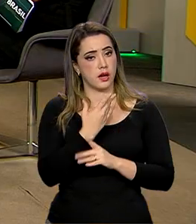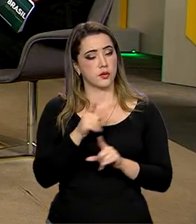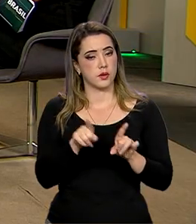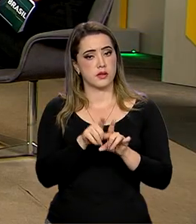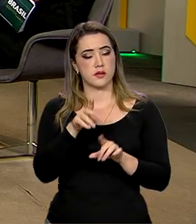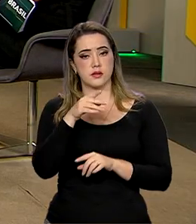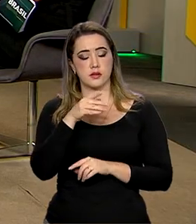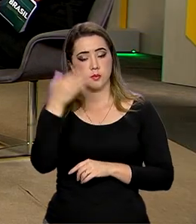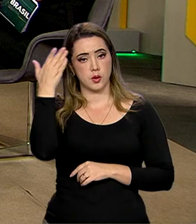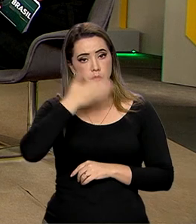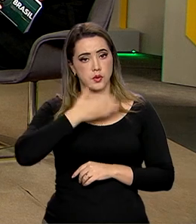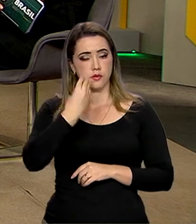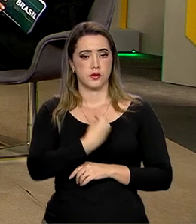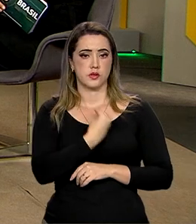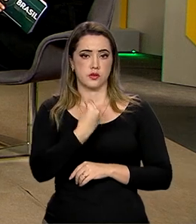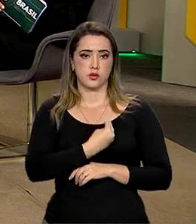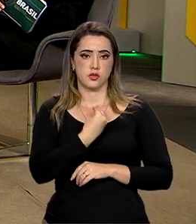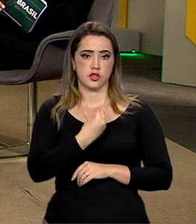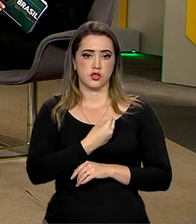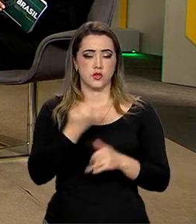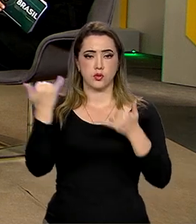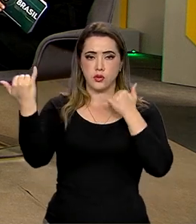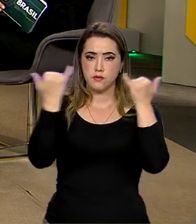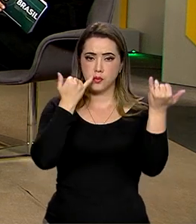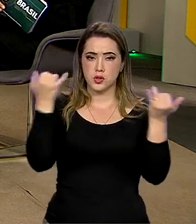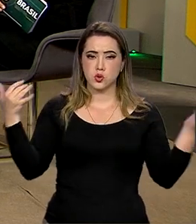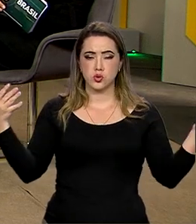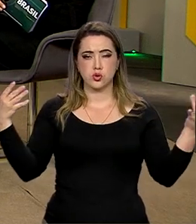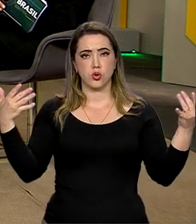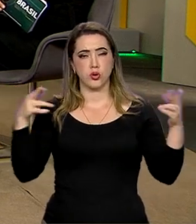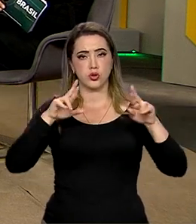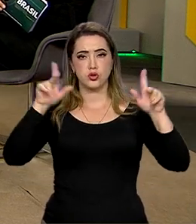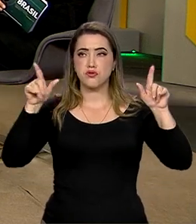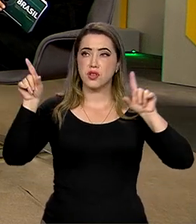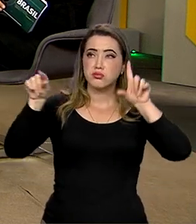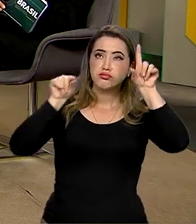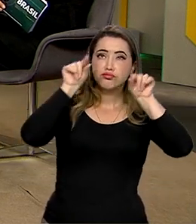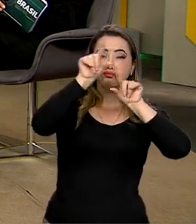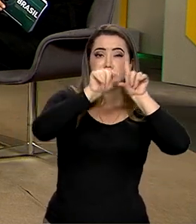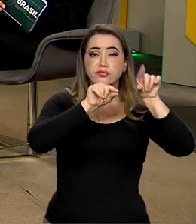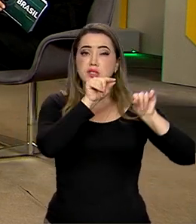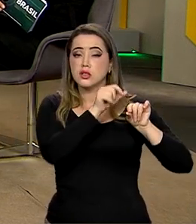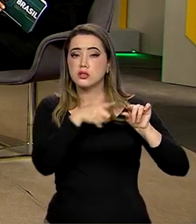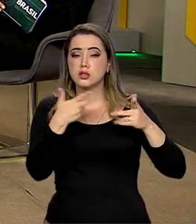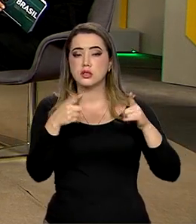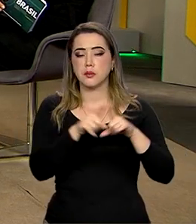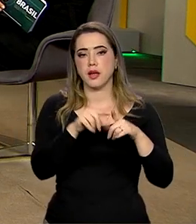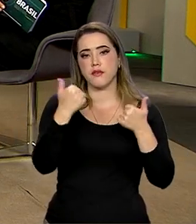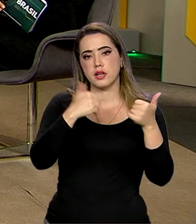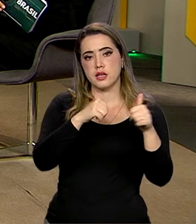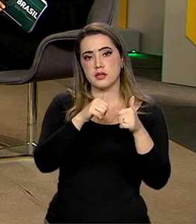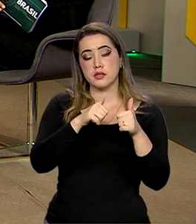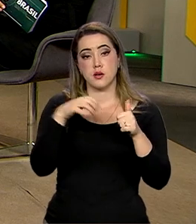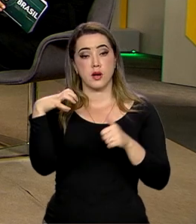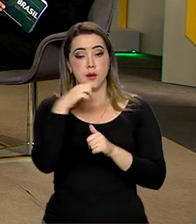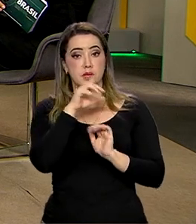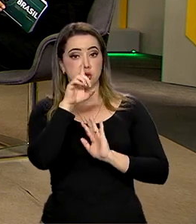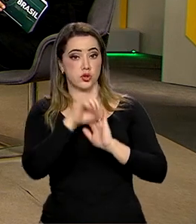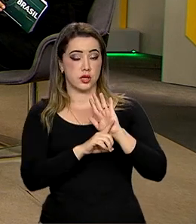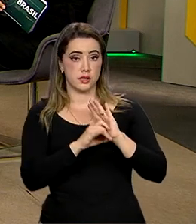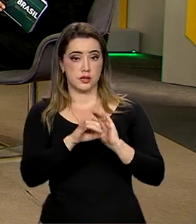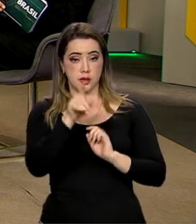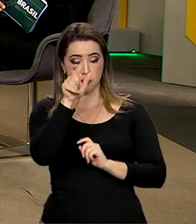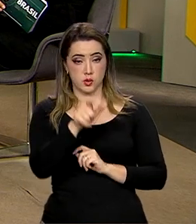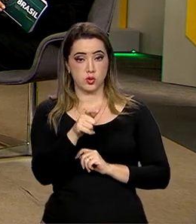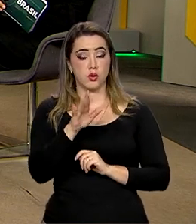por exemplo, a prova de vida por cruzamento de dados e, principalmente, a análise automática de direitos, né? Quando um cidadão,